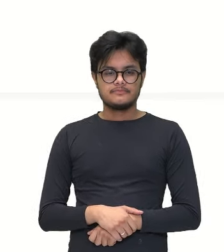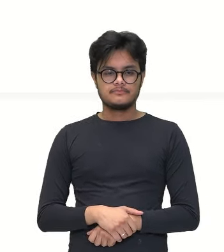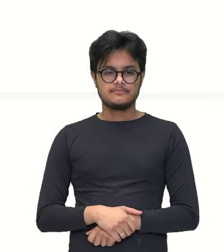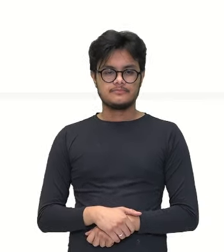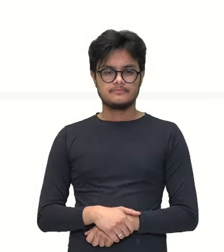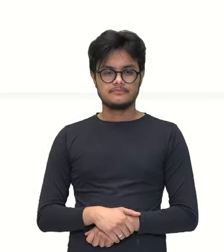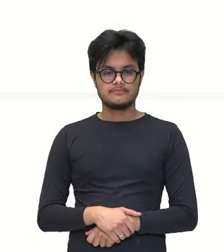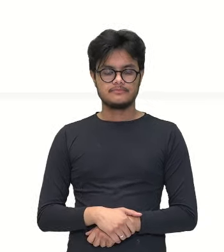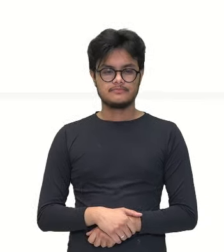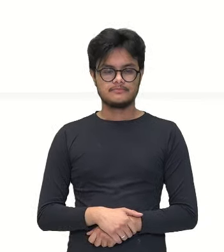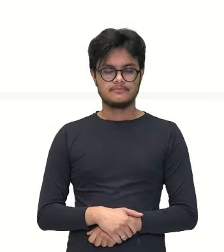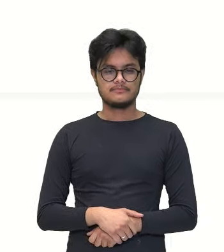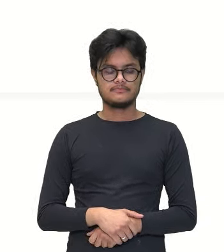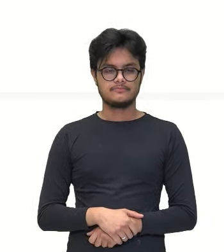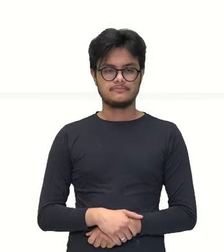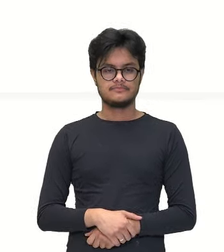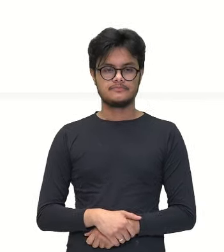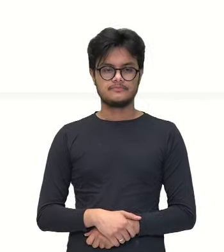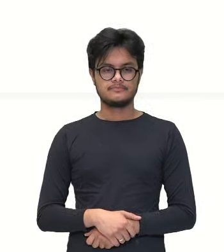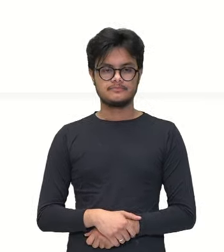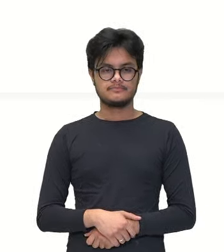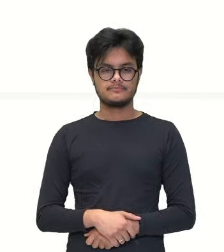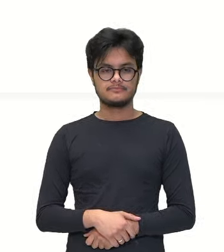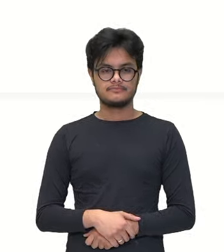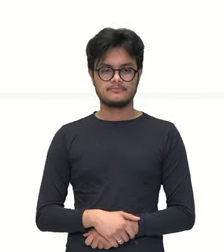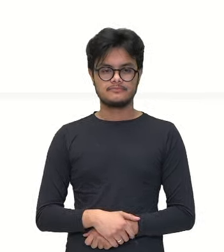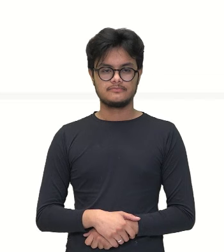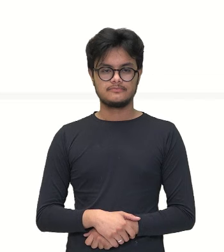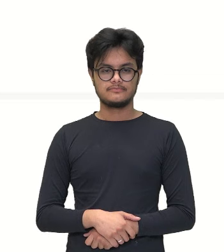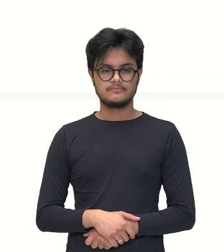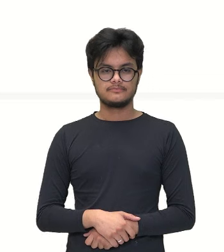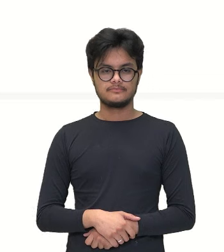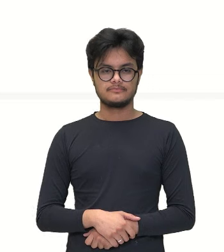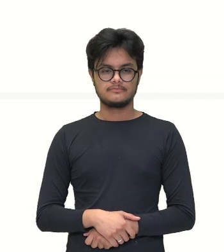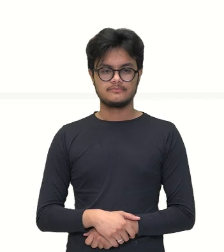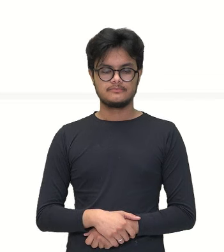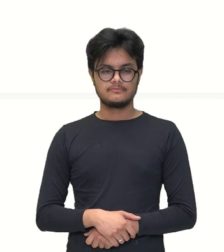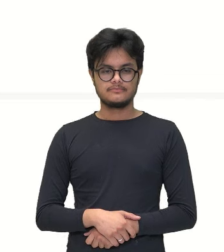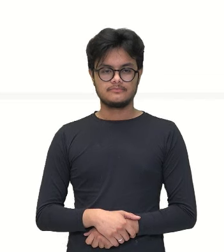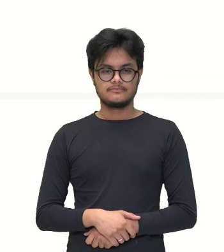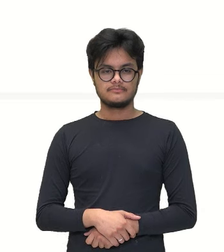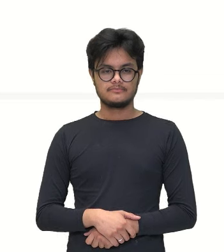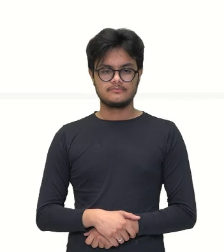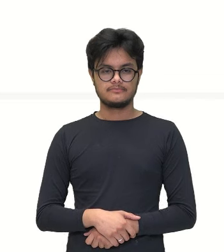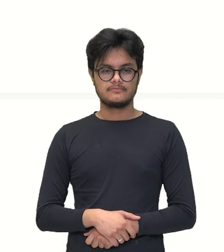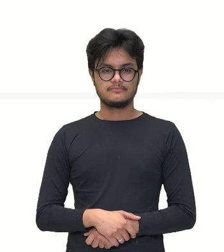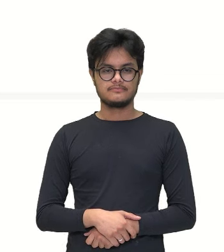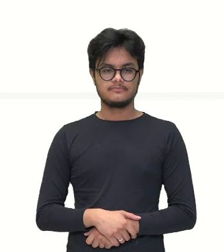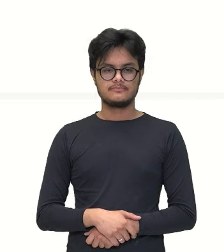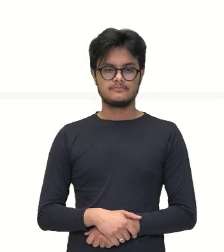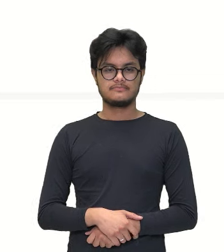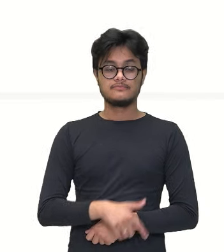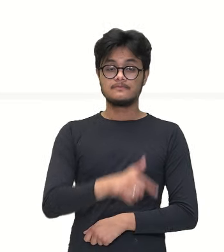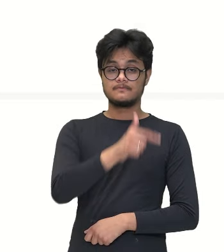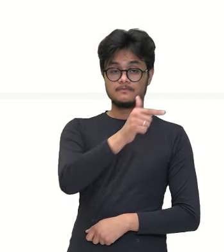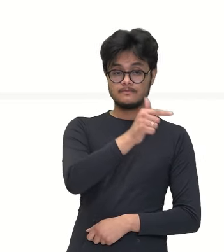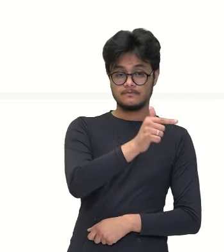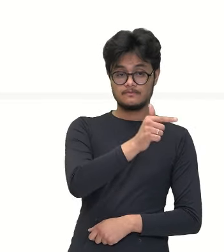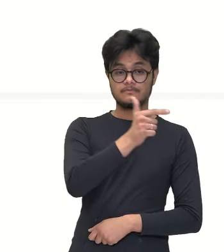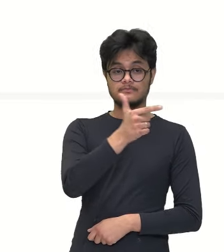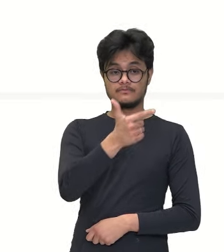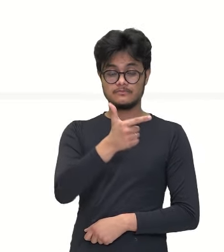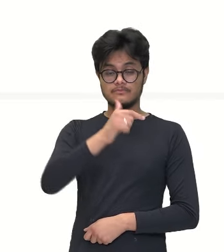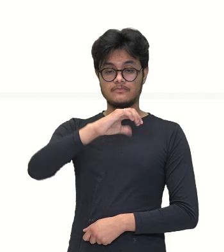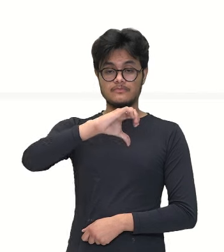assim. Eu posso calcular aqui, quanto que equivale 7.290